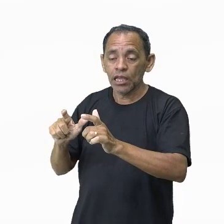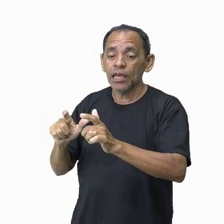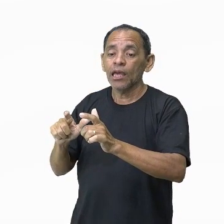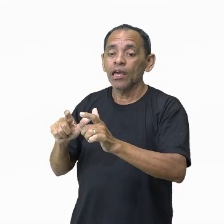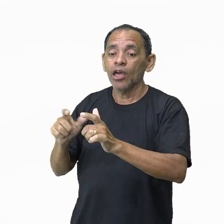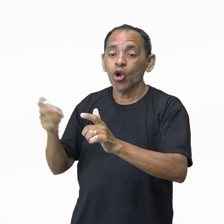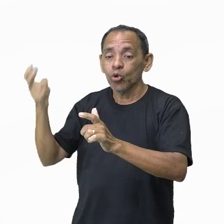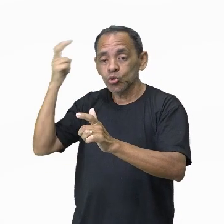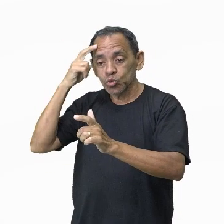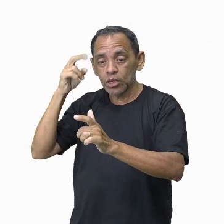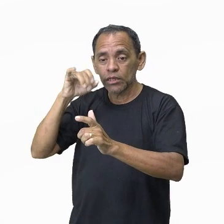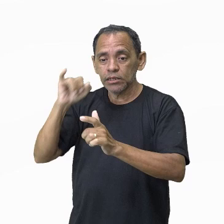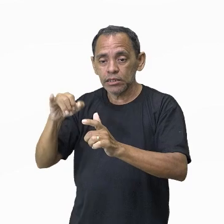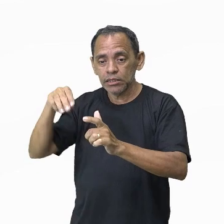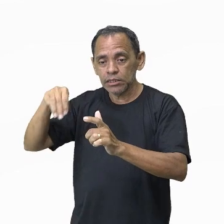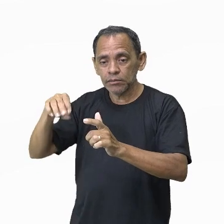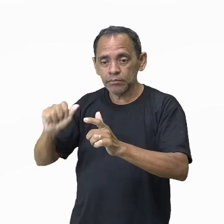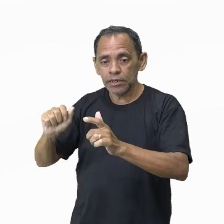imaterial, olha só.